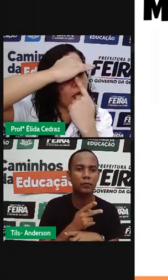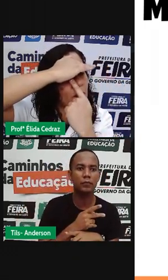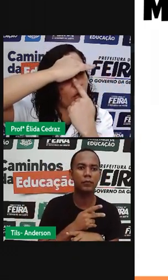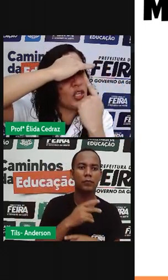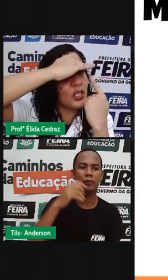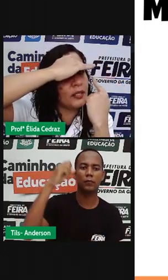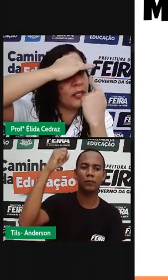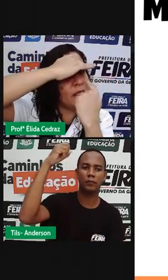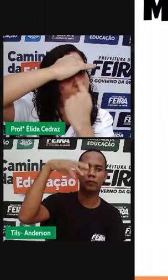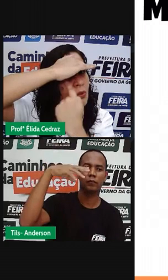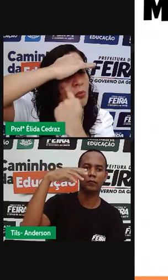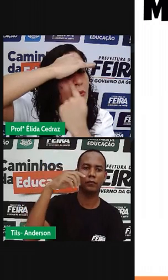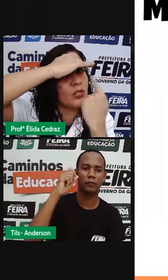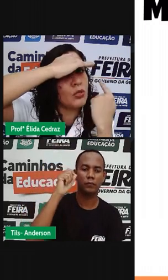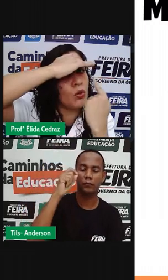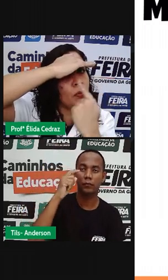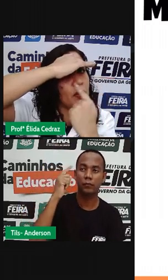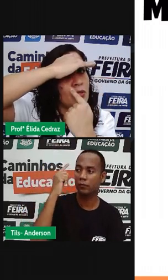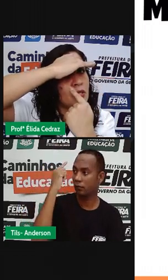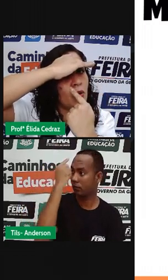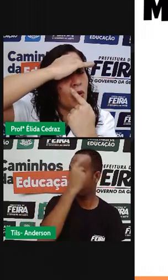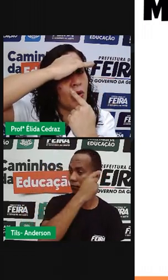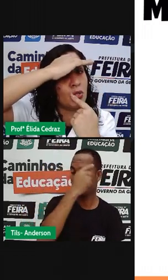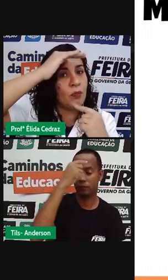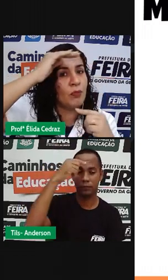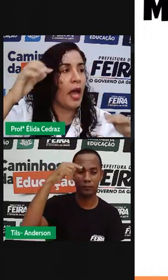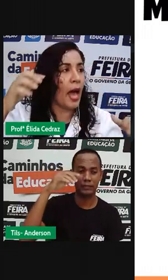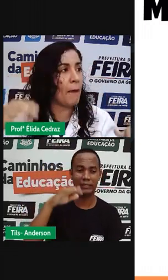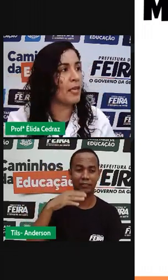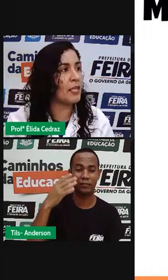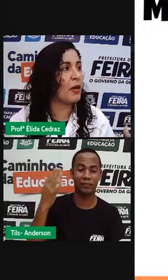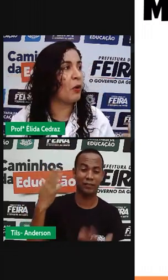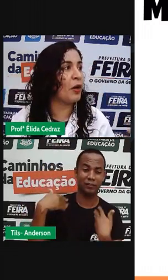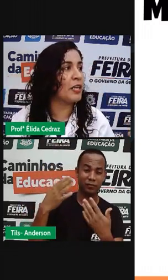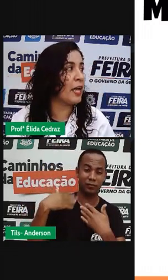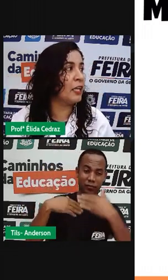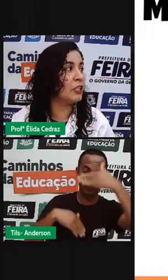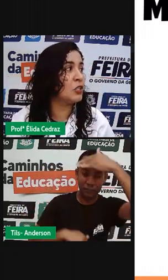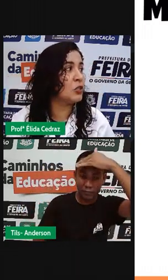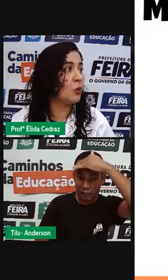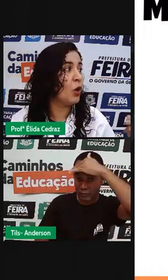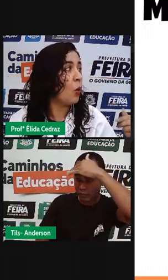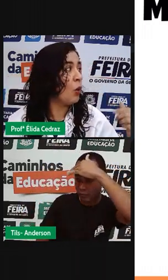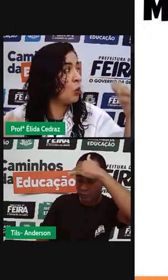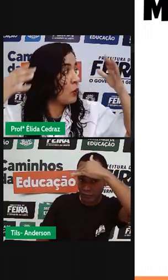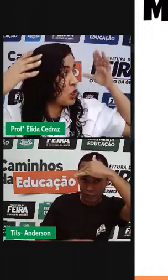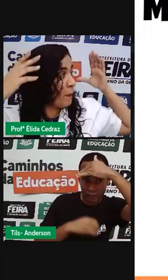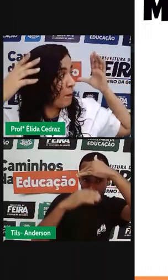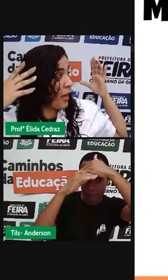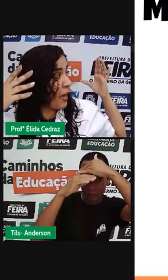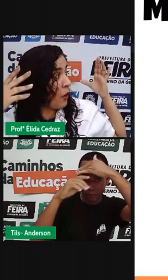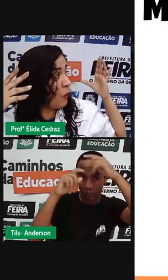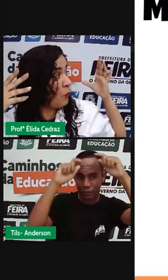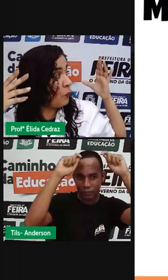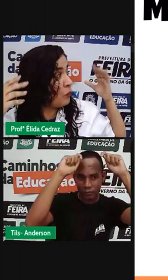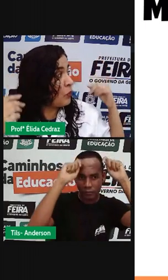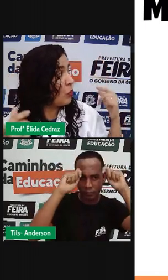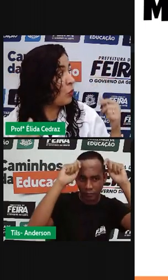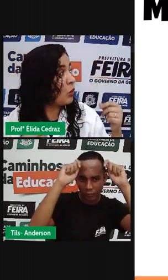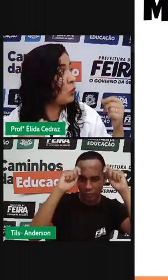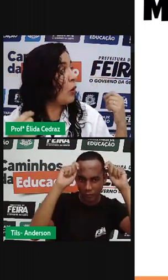e projetando uma sombra no seu rosto. A mesma coisa, Anderson. Quando é o chapéu,